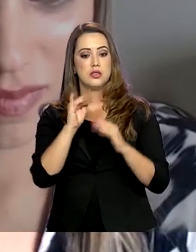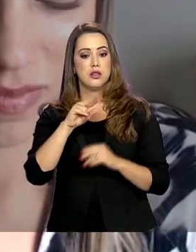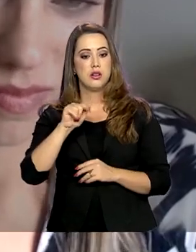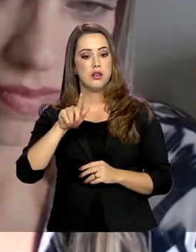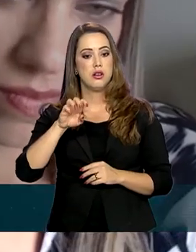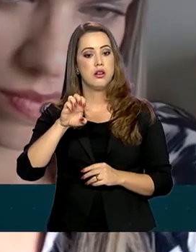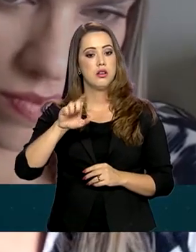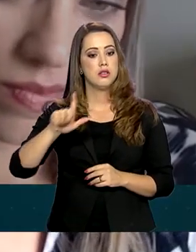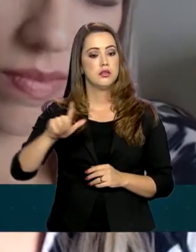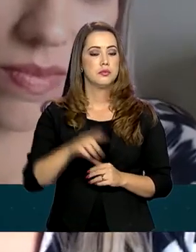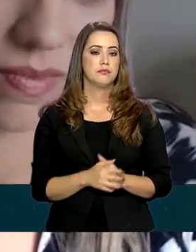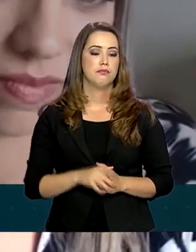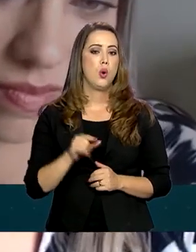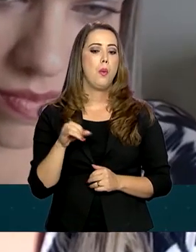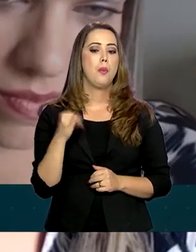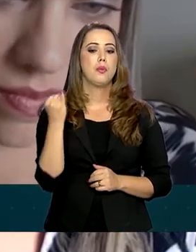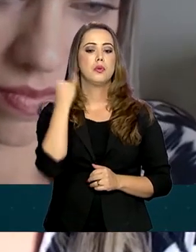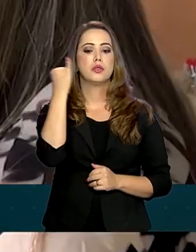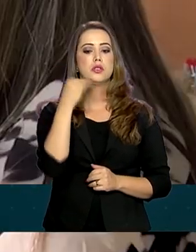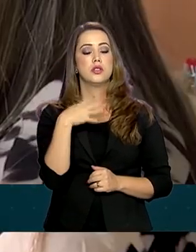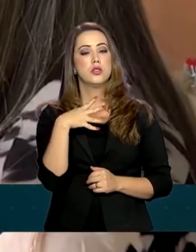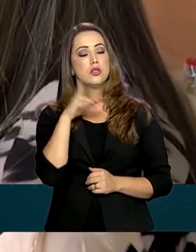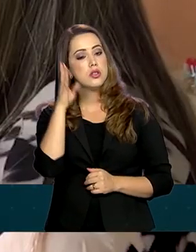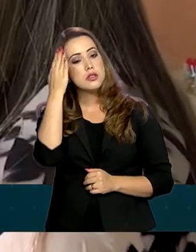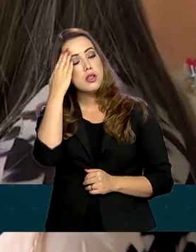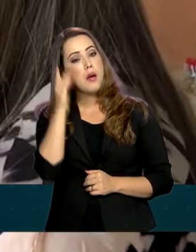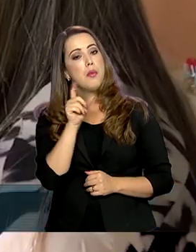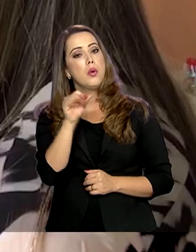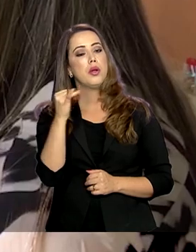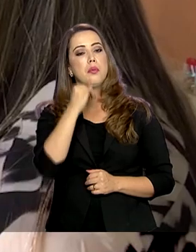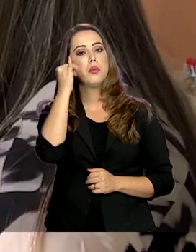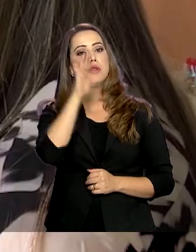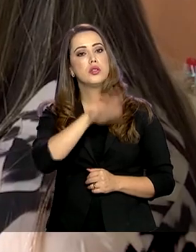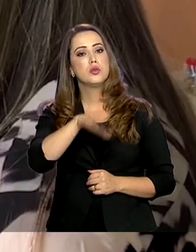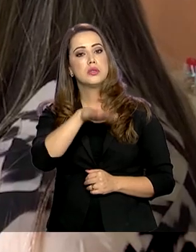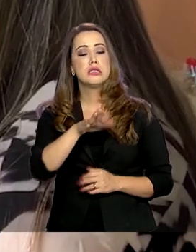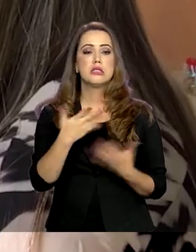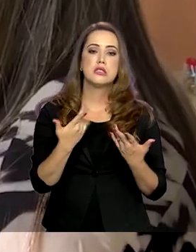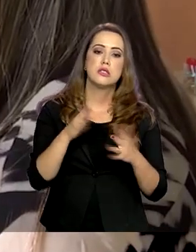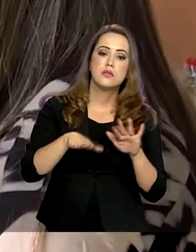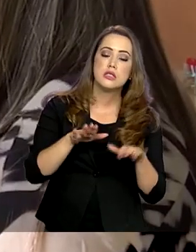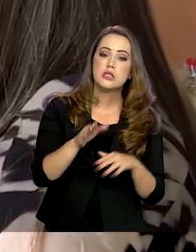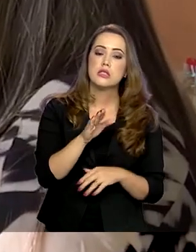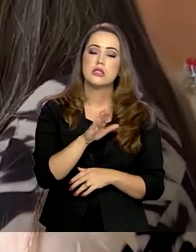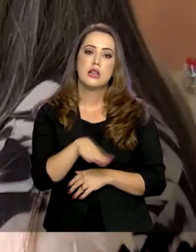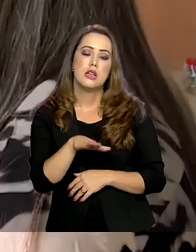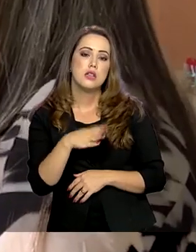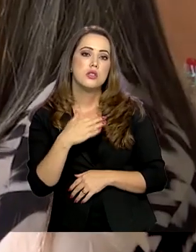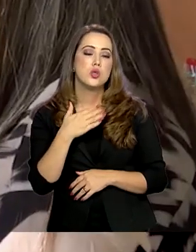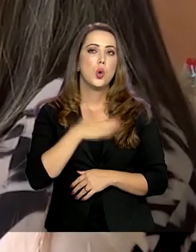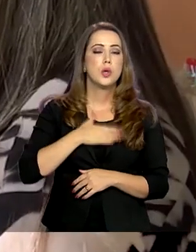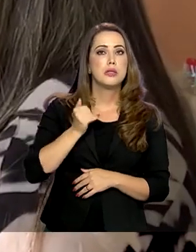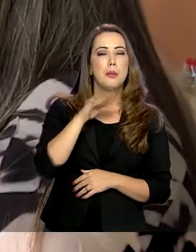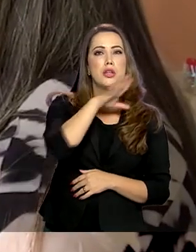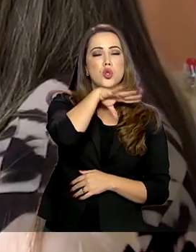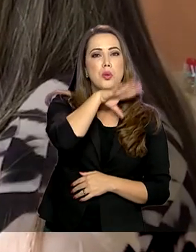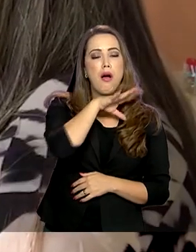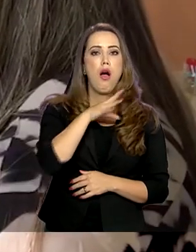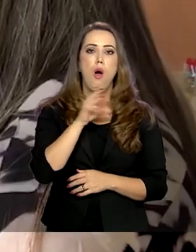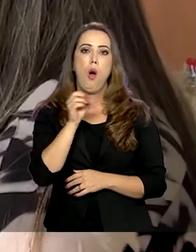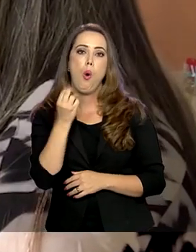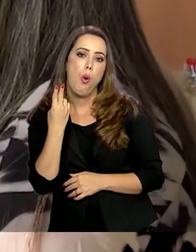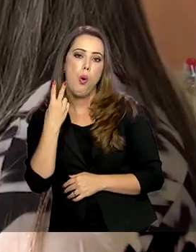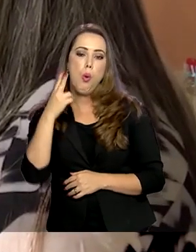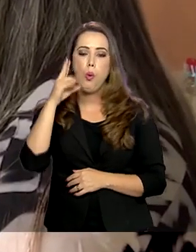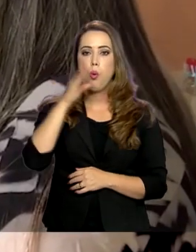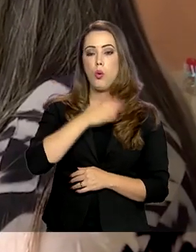importante é descobrir o que atrai aquela criança. Tem criança que gosta mais de ficção, tem criança que gosta mais de animal. Então, acho que é descobrir o que para